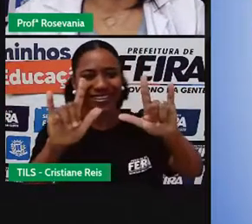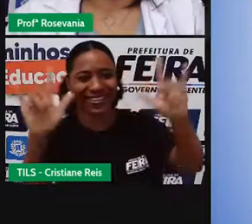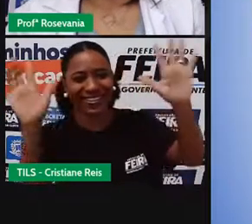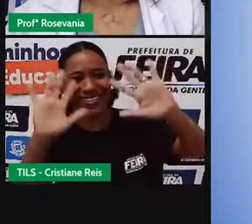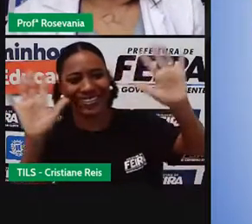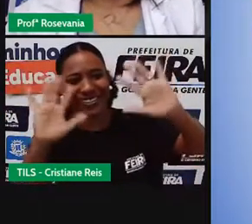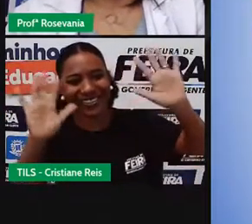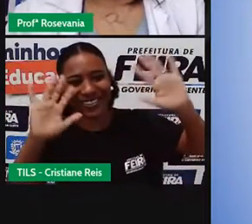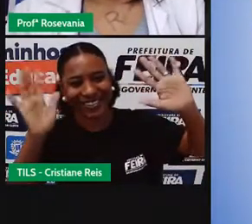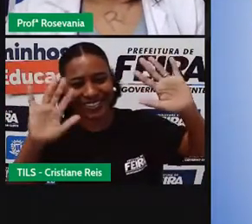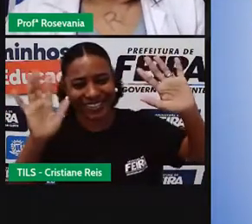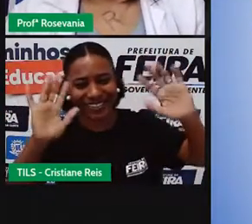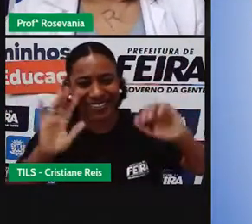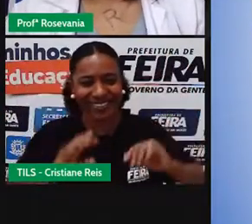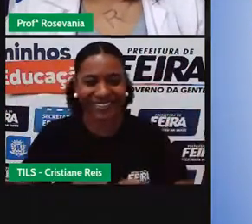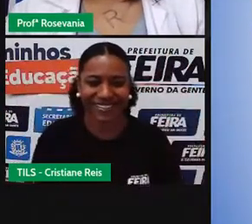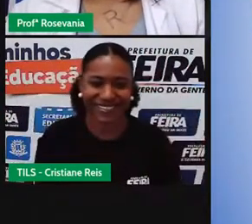Sous-titrage